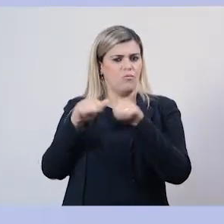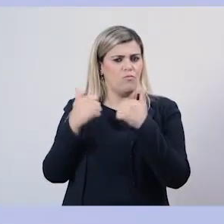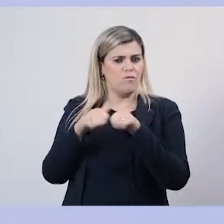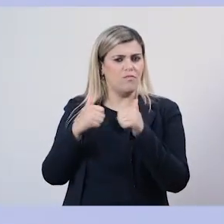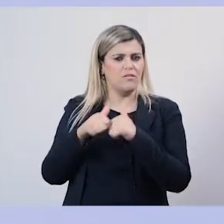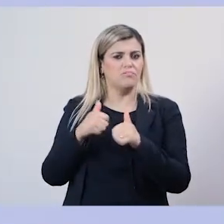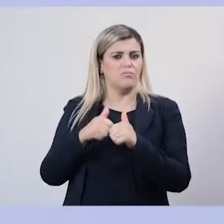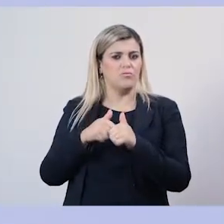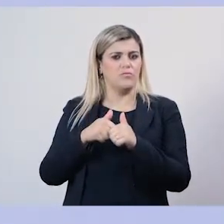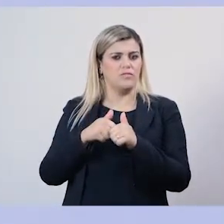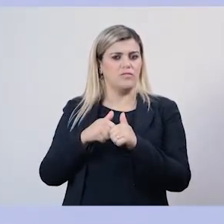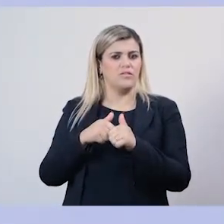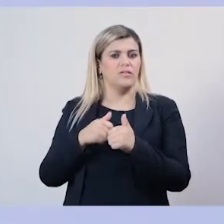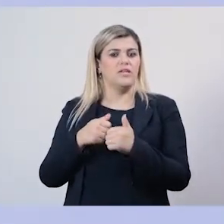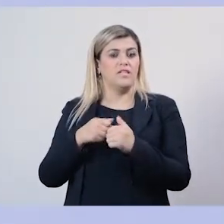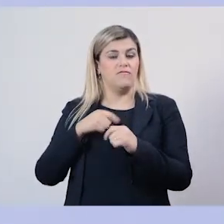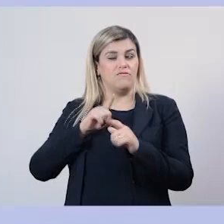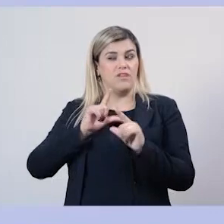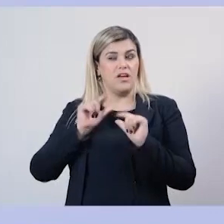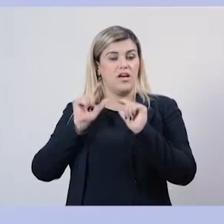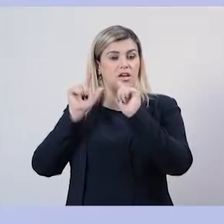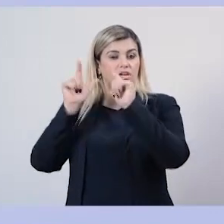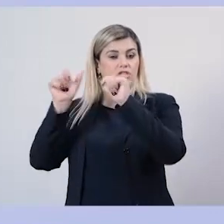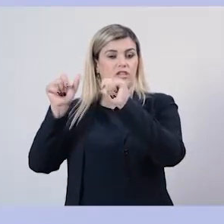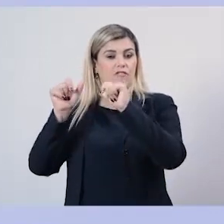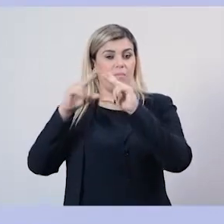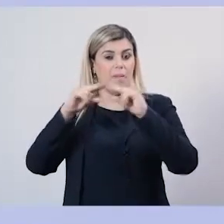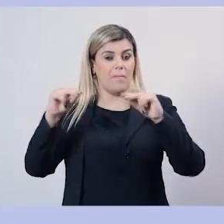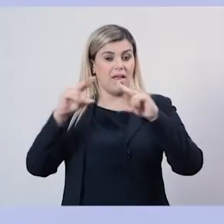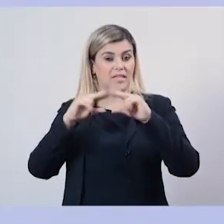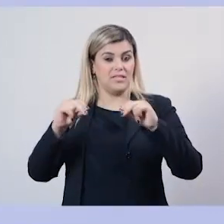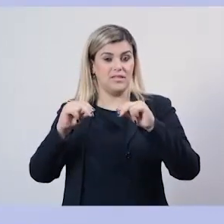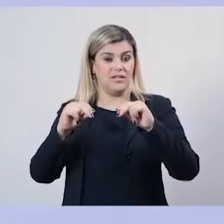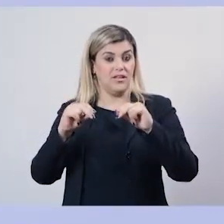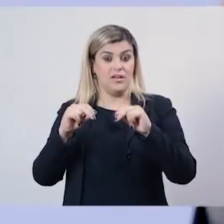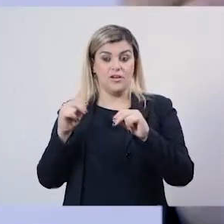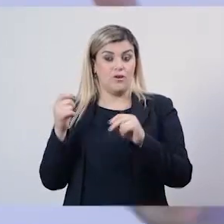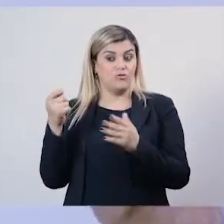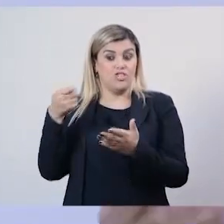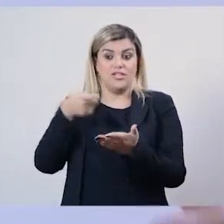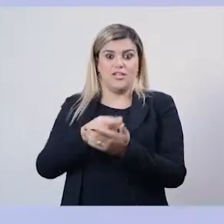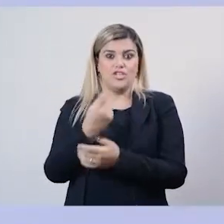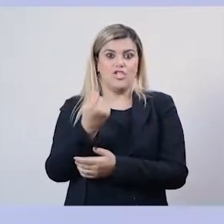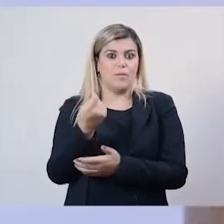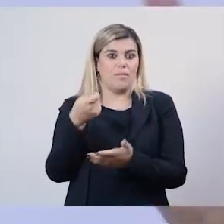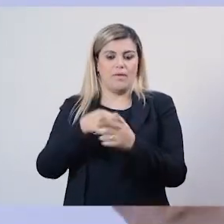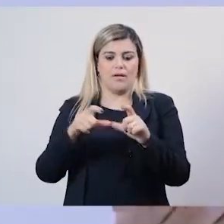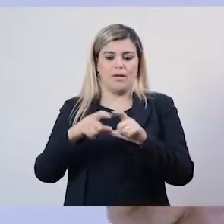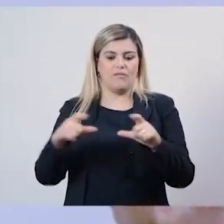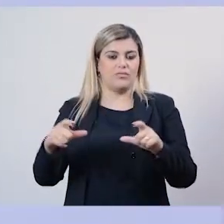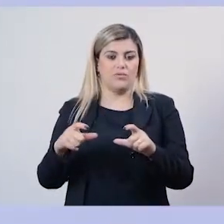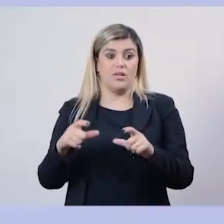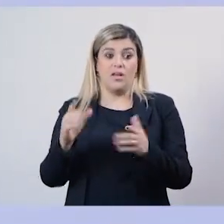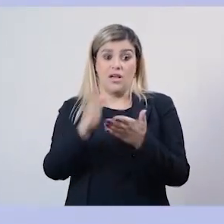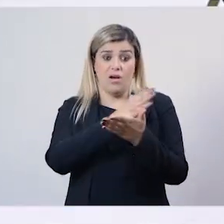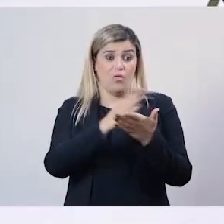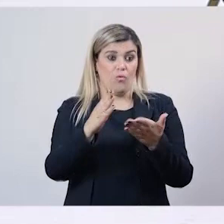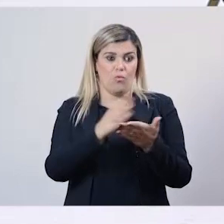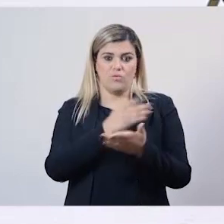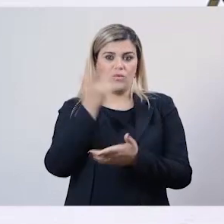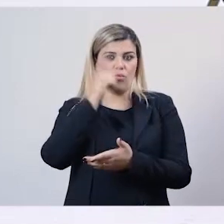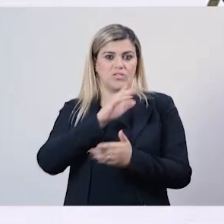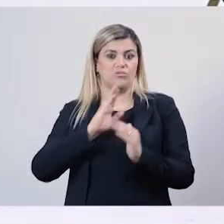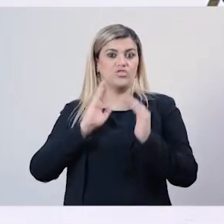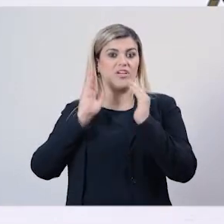noite inteira para a Brasília, às vezes não tinha nem dinheiro para pagar o ônibus, seja, tinha conselheiro que nem conseguia chegar, porque não havia recurso para isso,